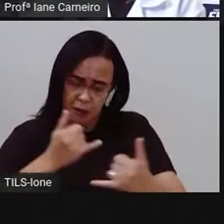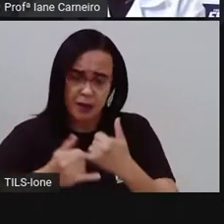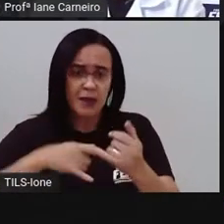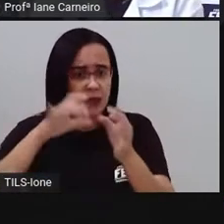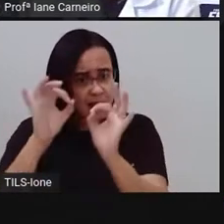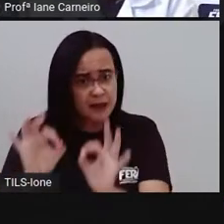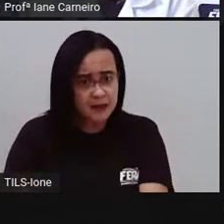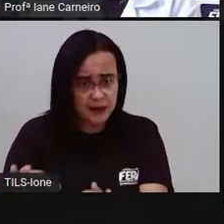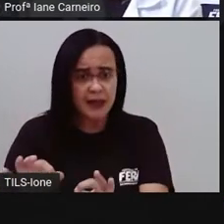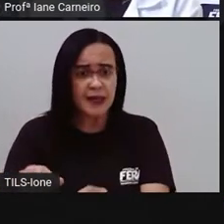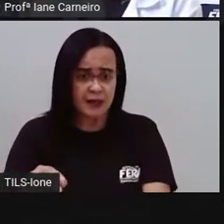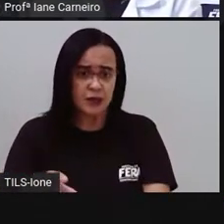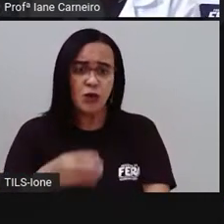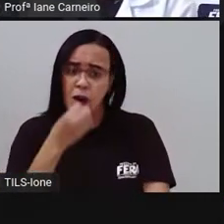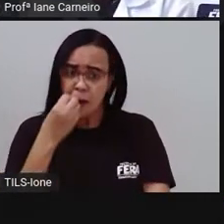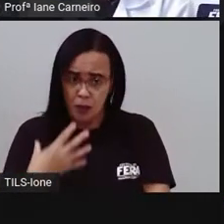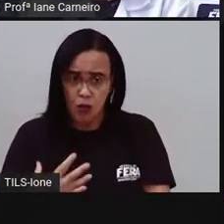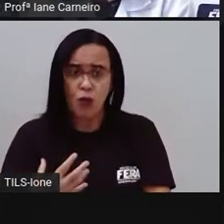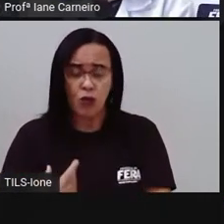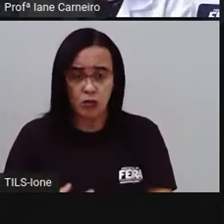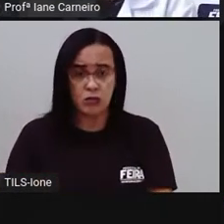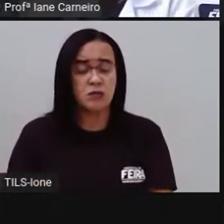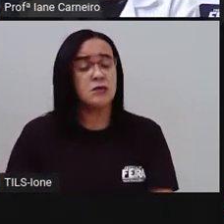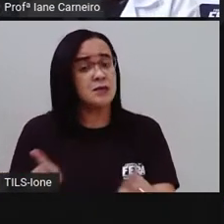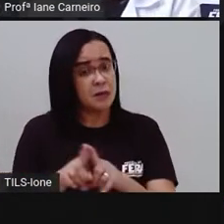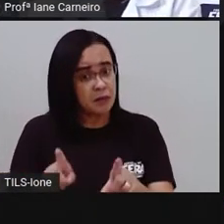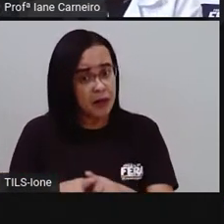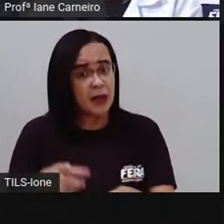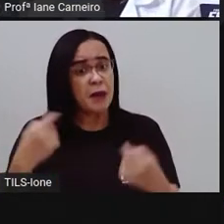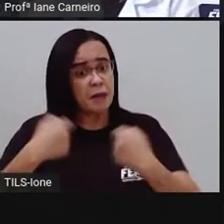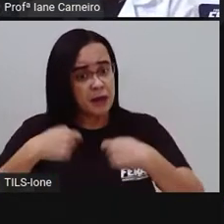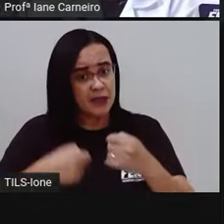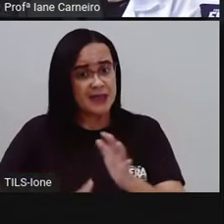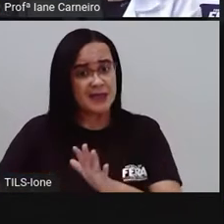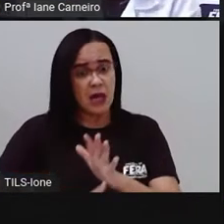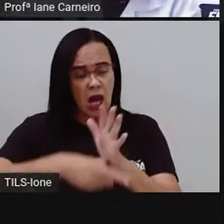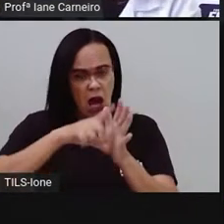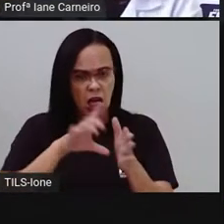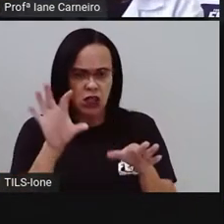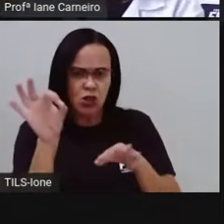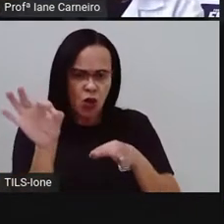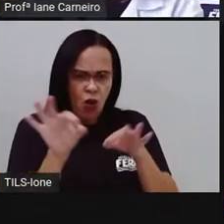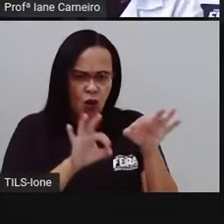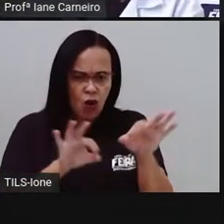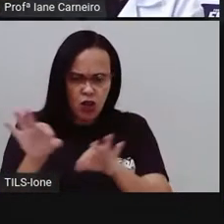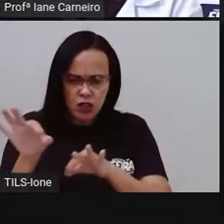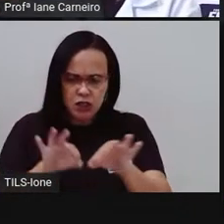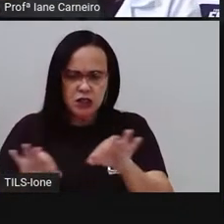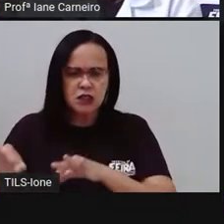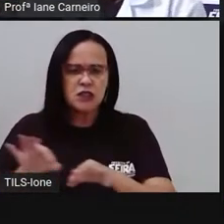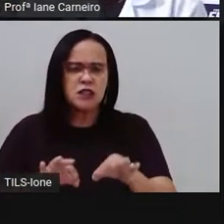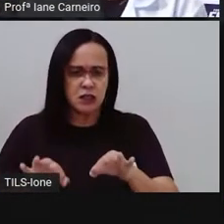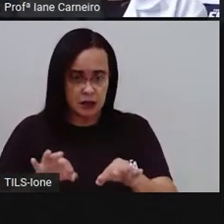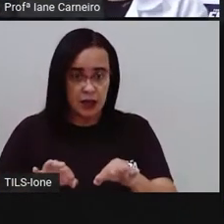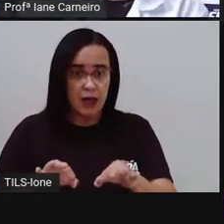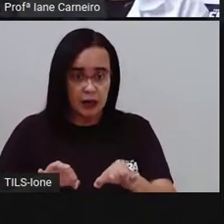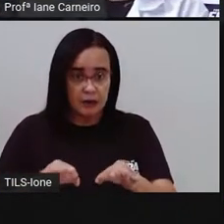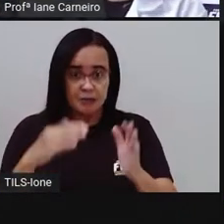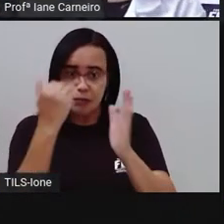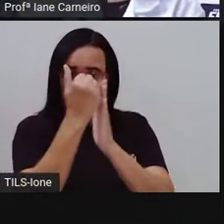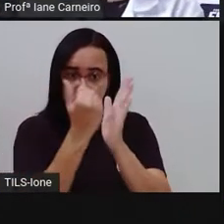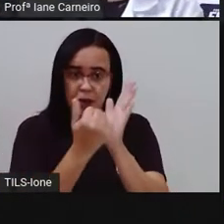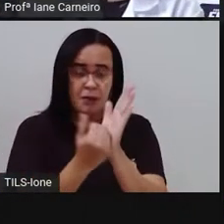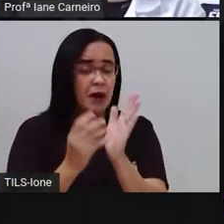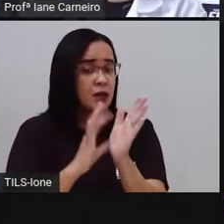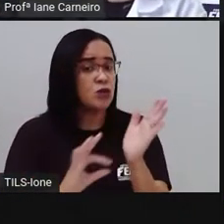né? O ideal é que esses bairros sejam planejados pra que haja espaço pra vocês brincarem, não é verdade? Então, ó, os